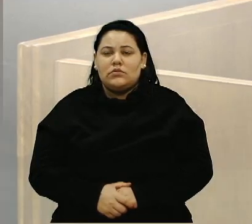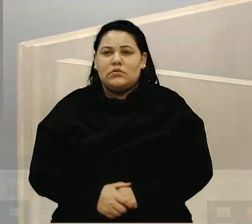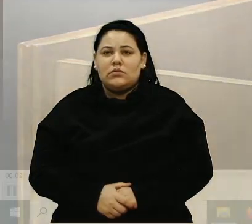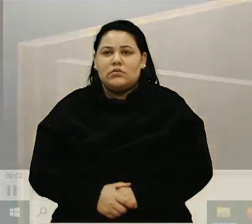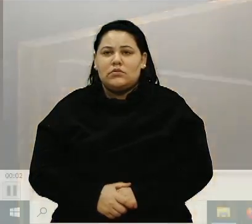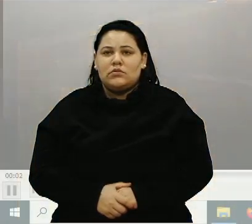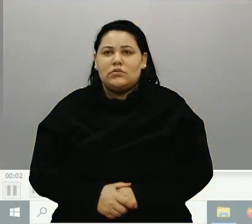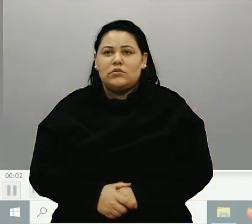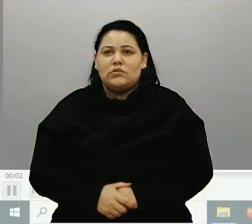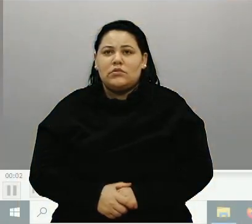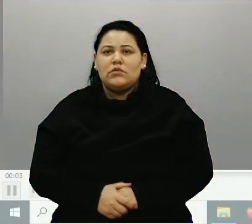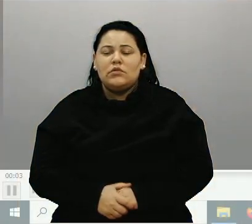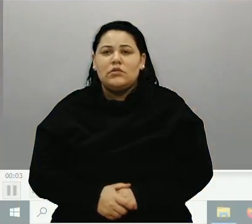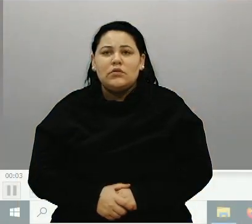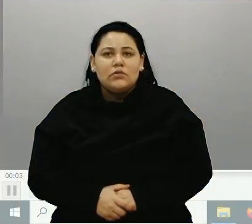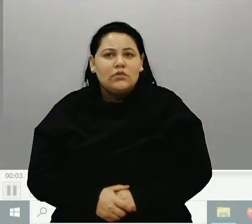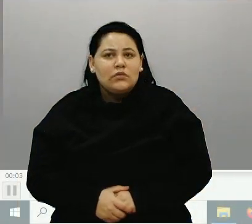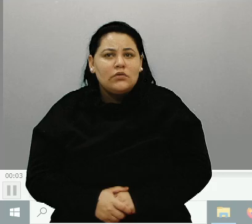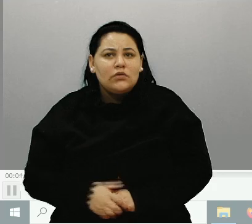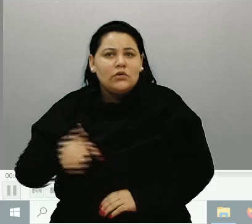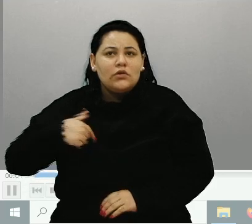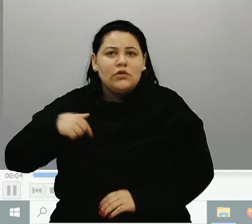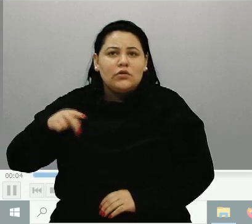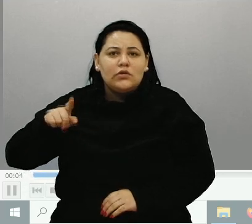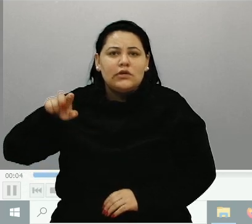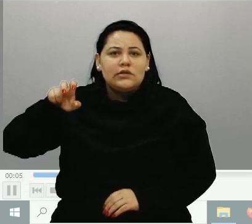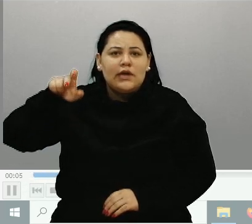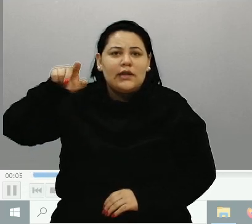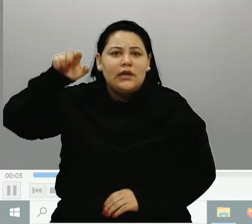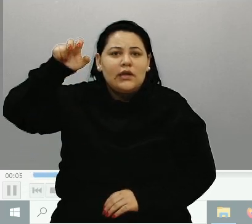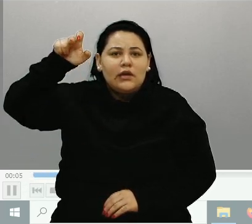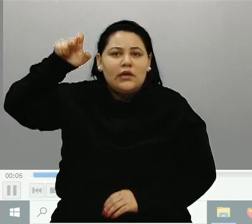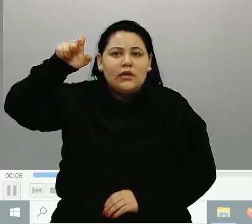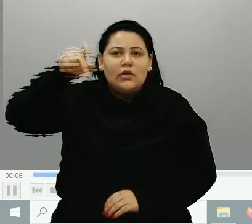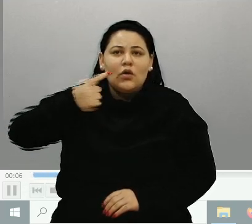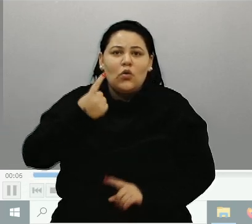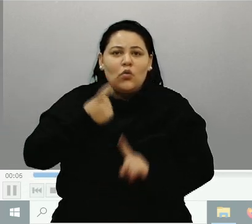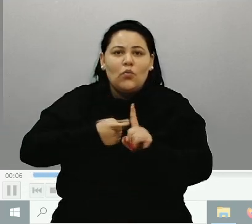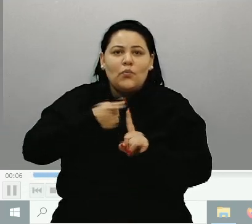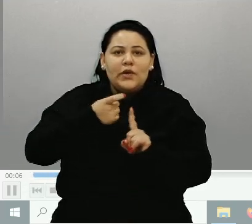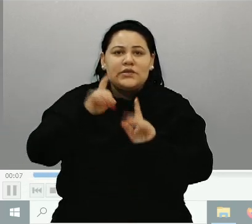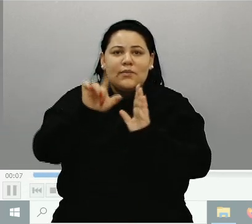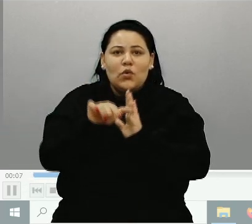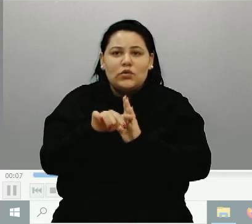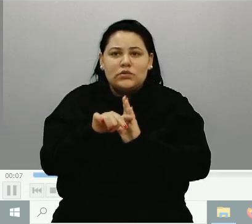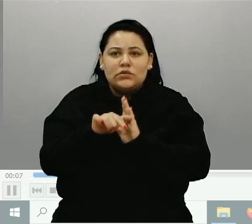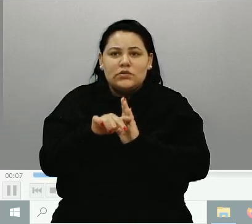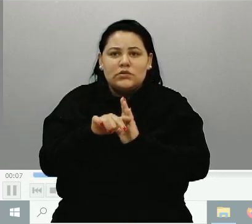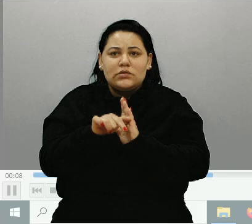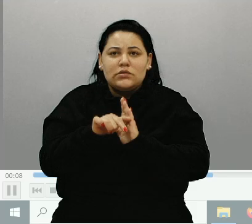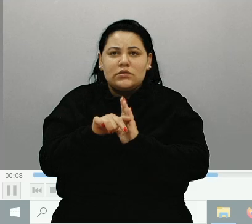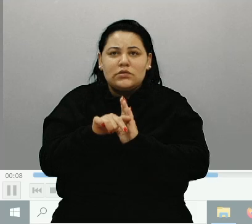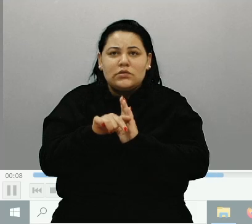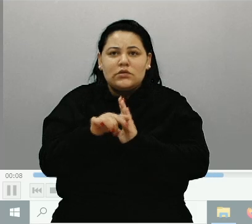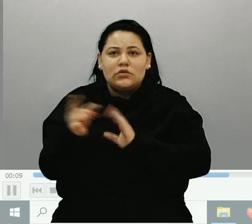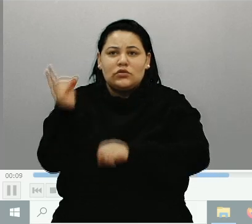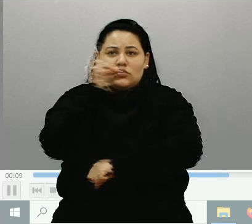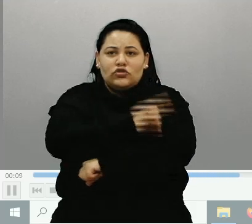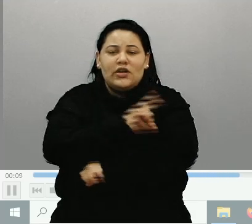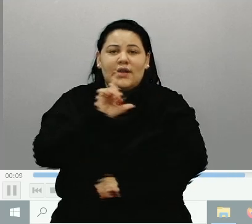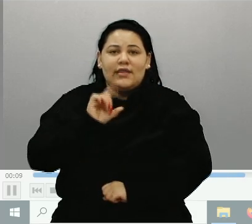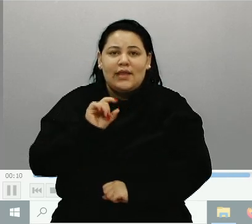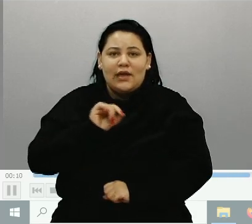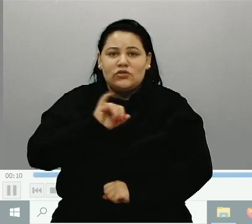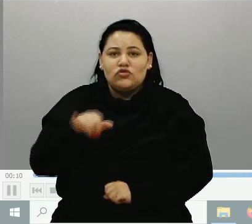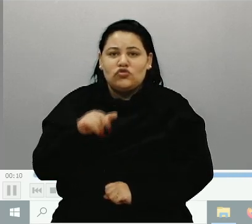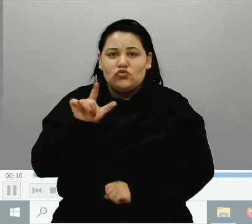escadaria que liga a Avenida... Praticamente um mês depois, dia 6 do 7. Onde, dia 10 de junho,